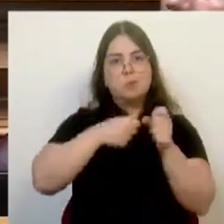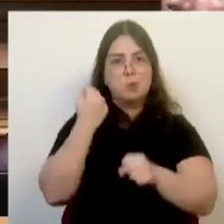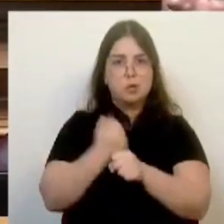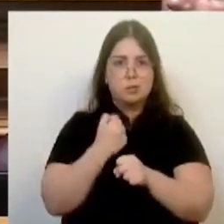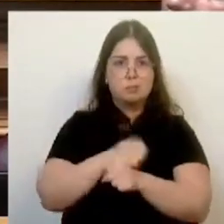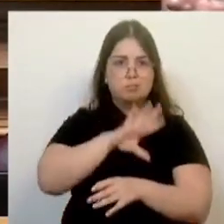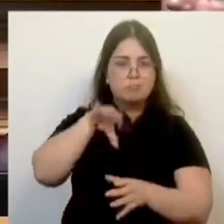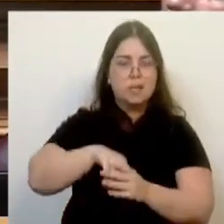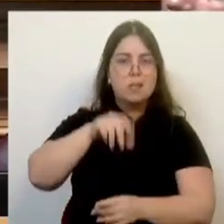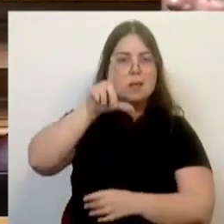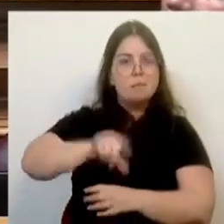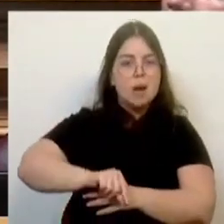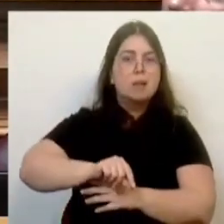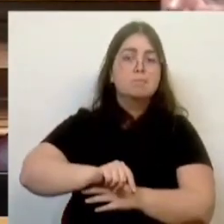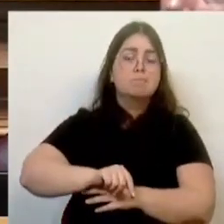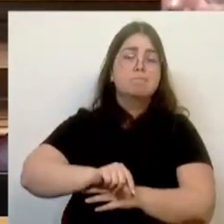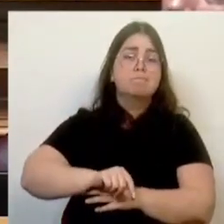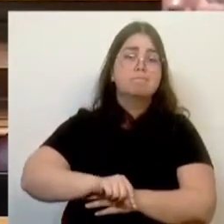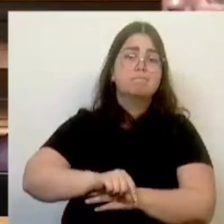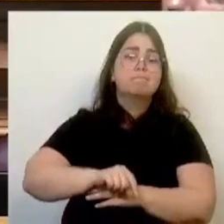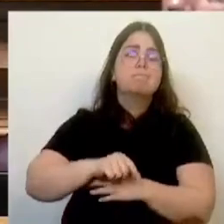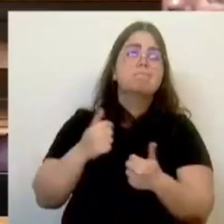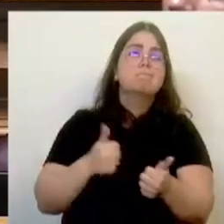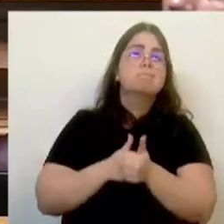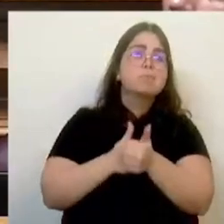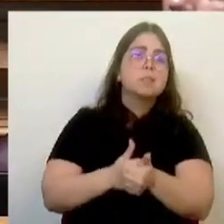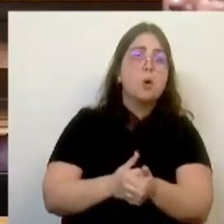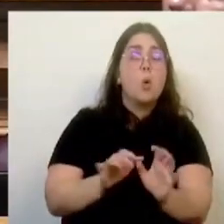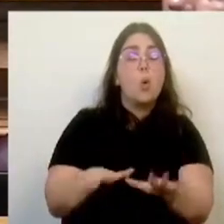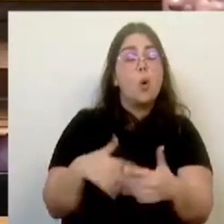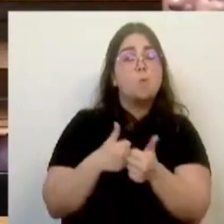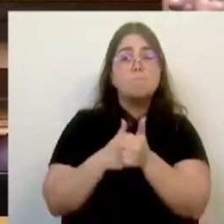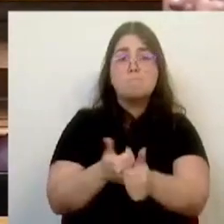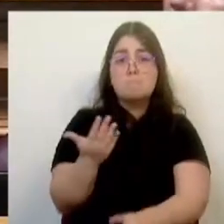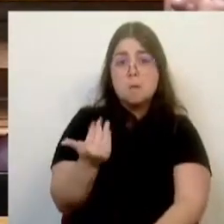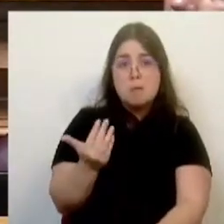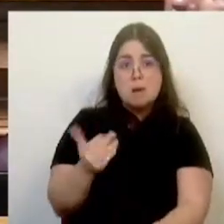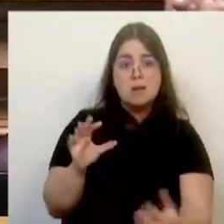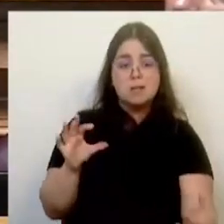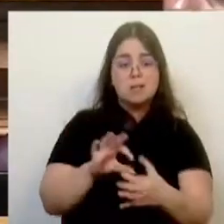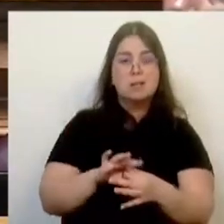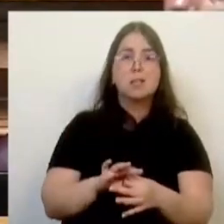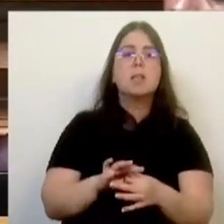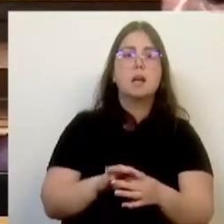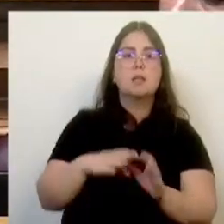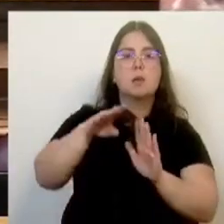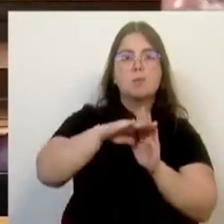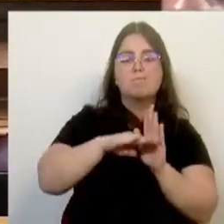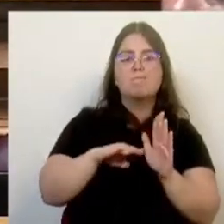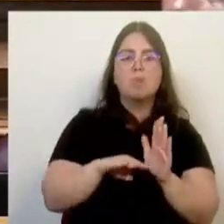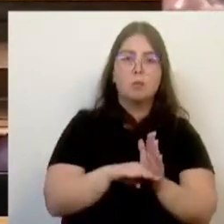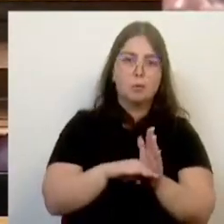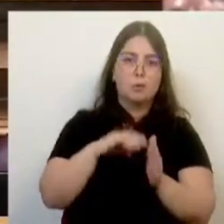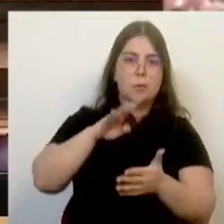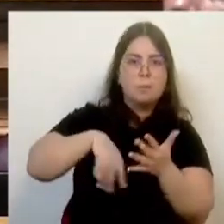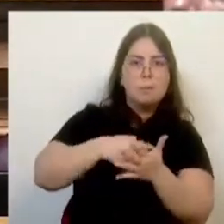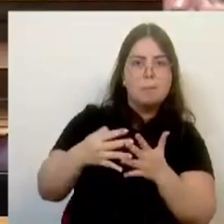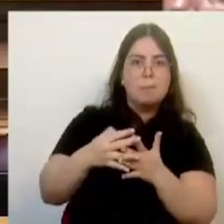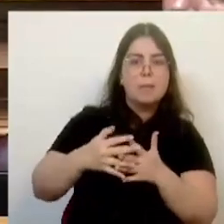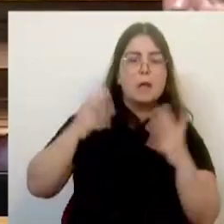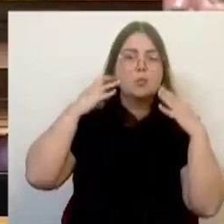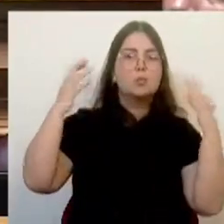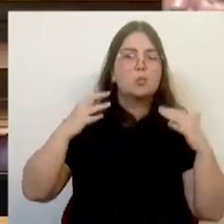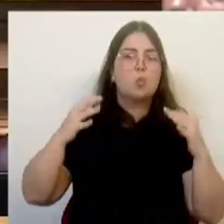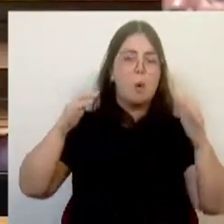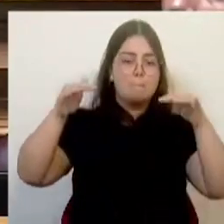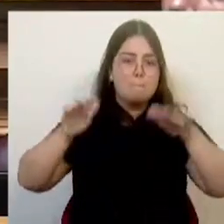cumprimento, ou melhor dizendo, incumprimento, do plano de gestão e redução do ruído para o aeroporto de Lisboa. Portanto, sabendo